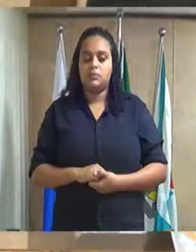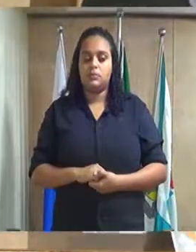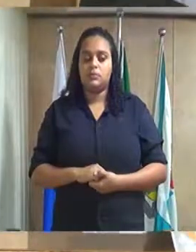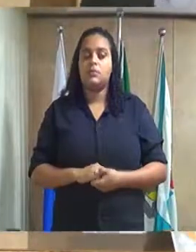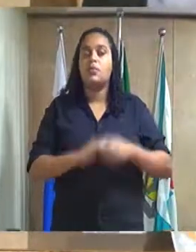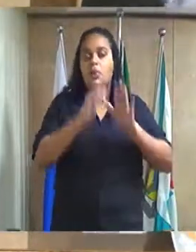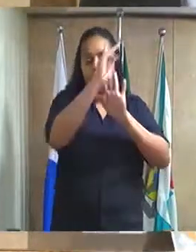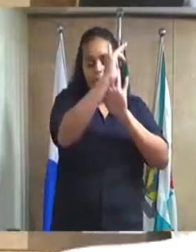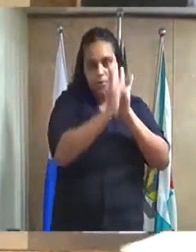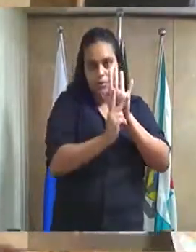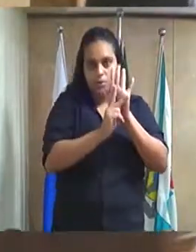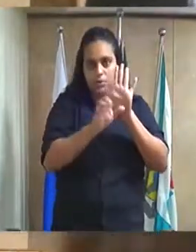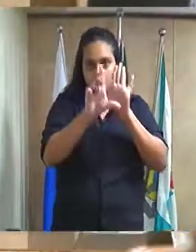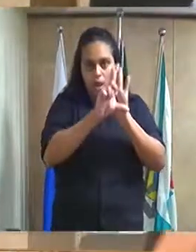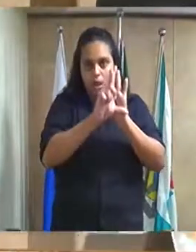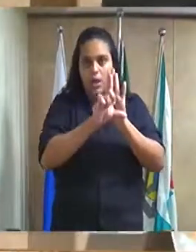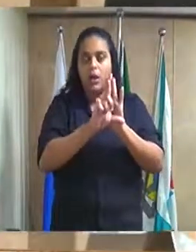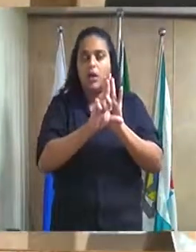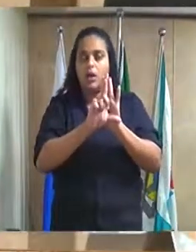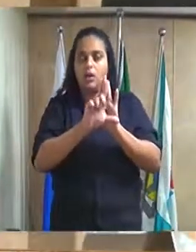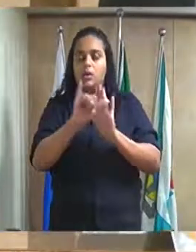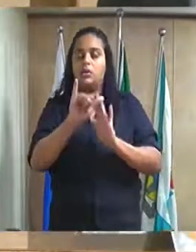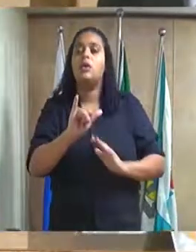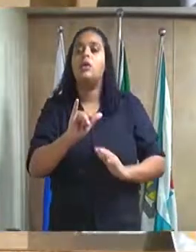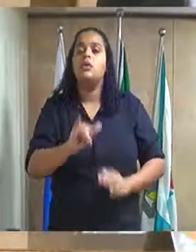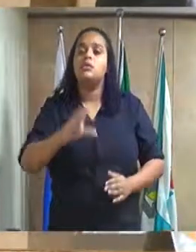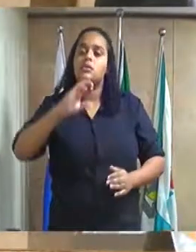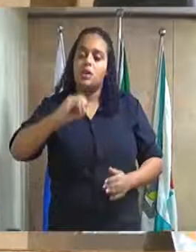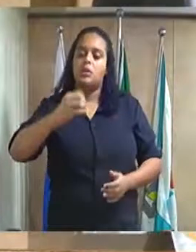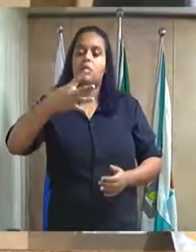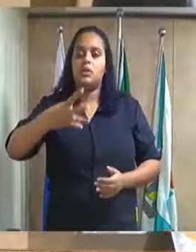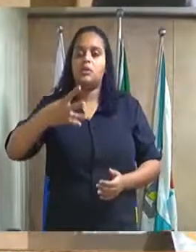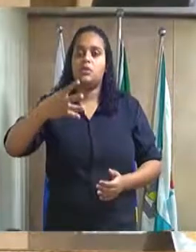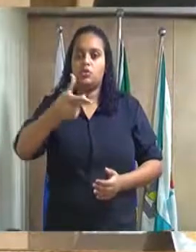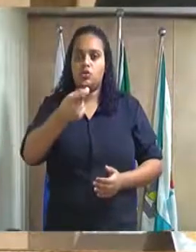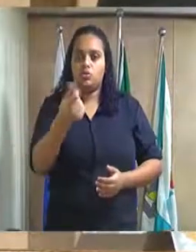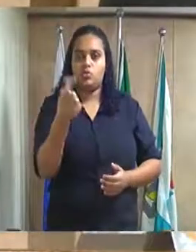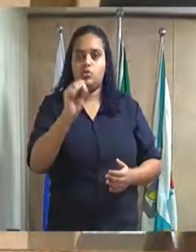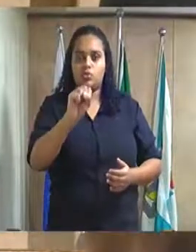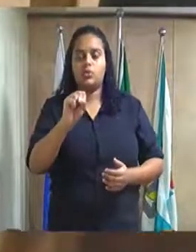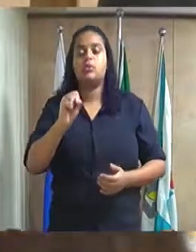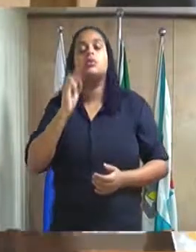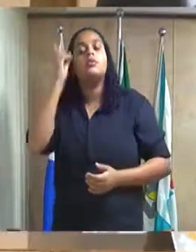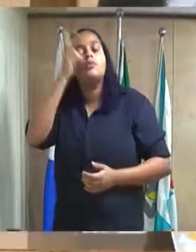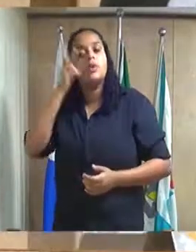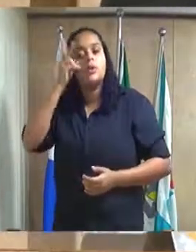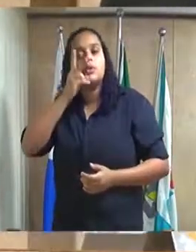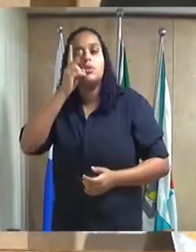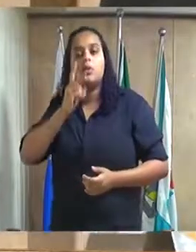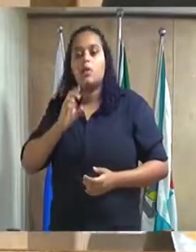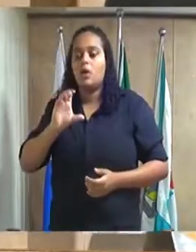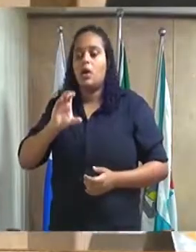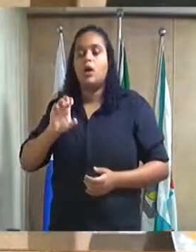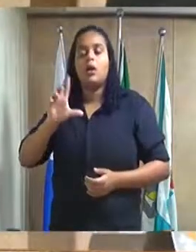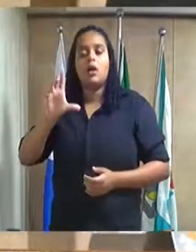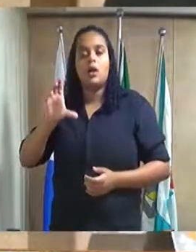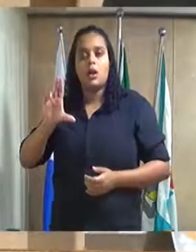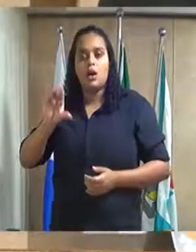Projeto de lei número 045-2018, do excelentíssimo senhor vereador Cláudio Tomás,